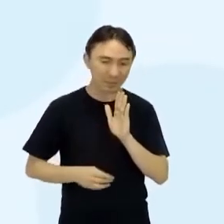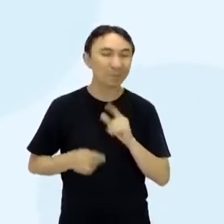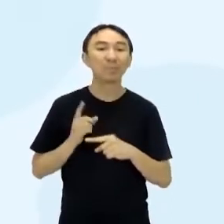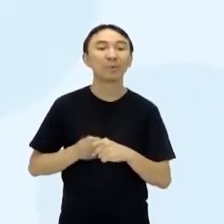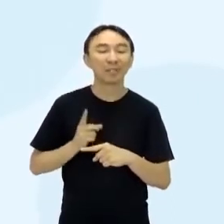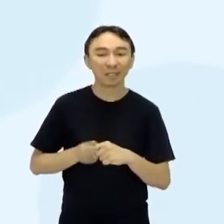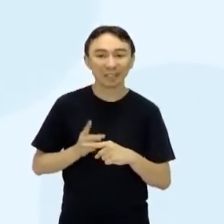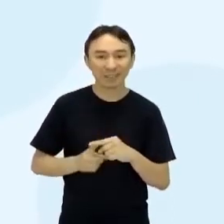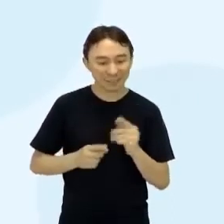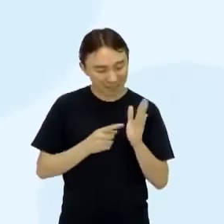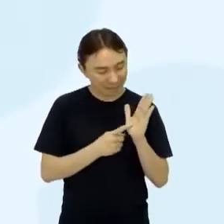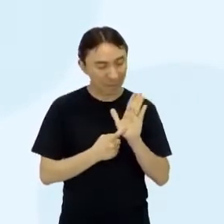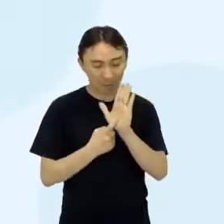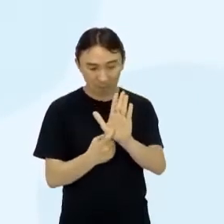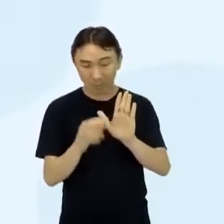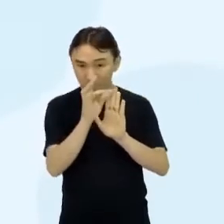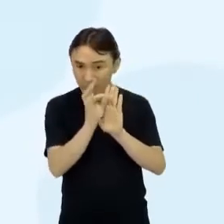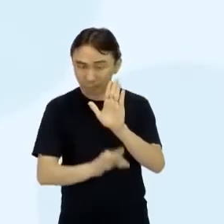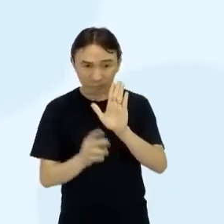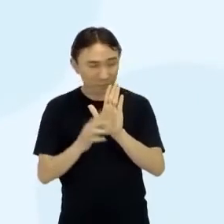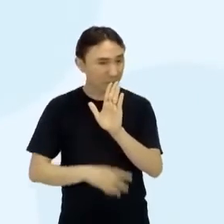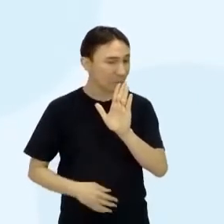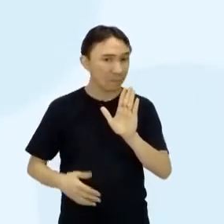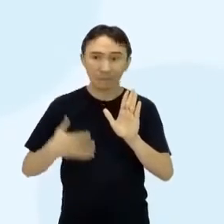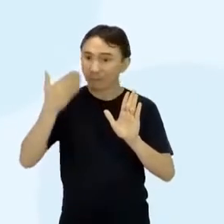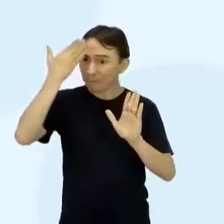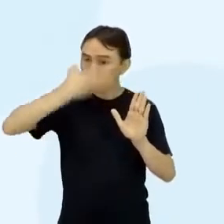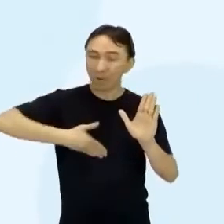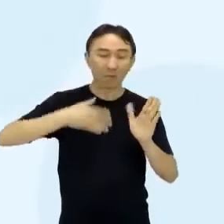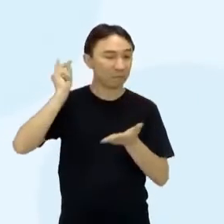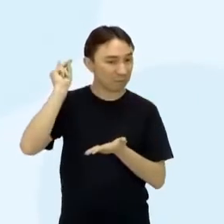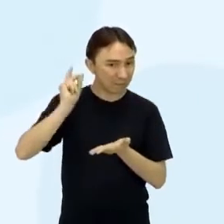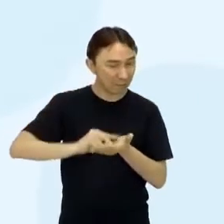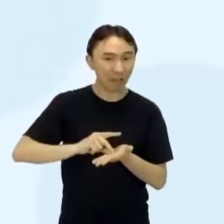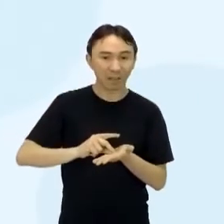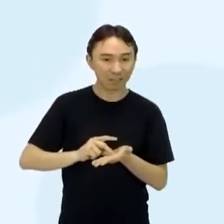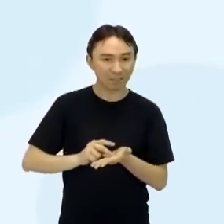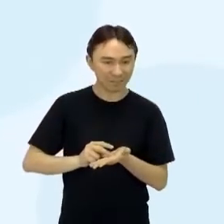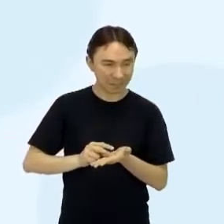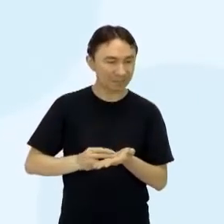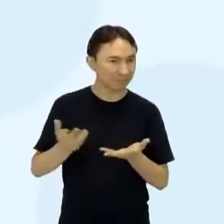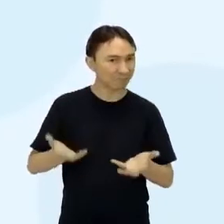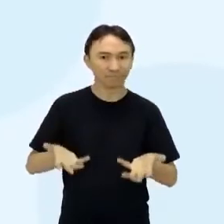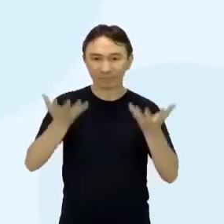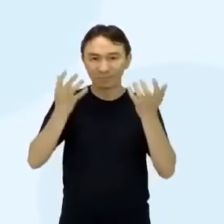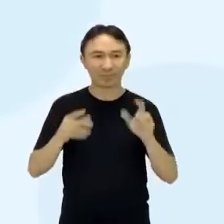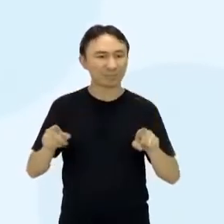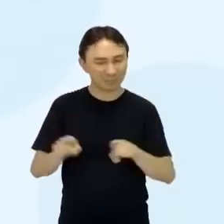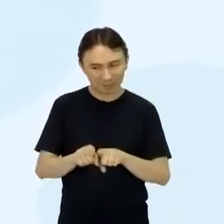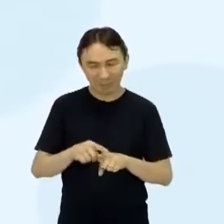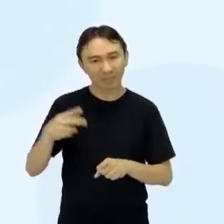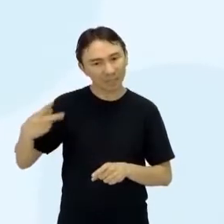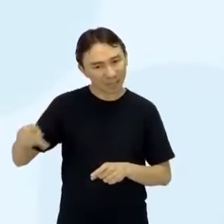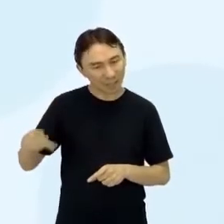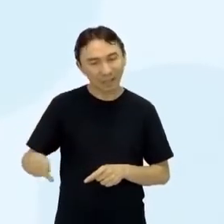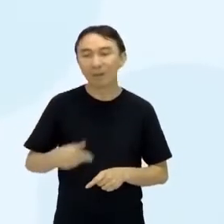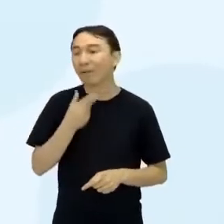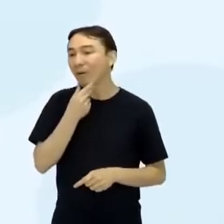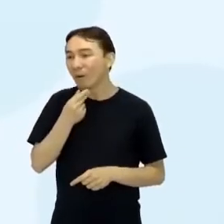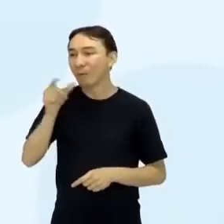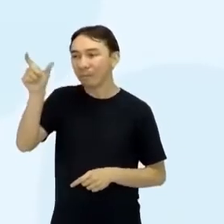dá maior credibilidade ao texto, além, né, de mostrar que o professor, no caso ali, ele tem experiência no que está falando. Ele está falando sobre